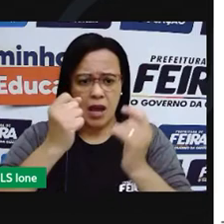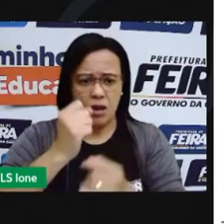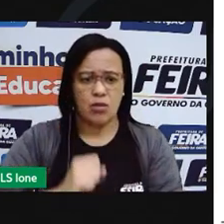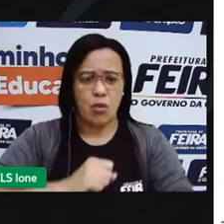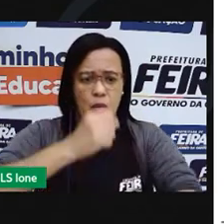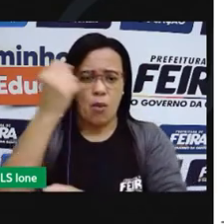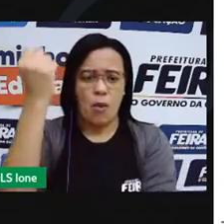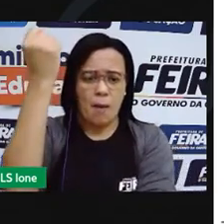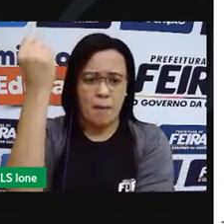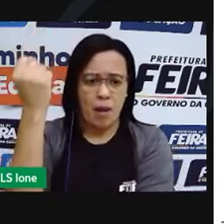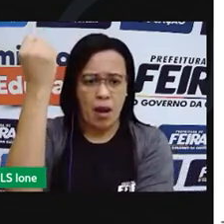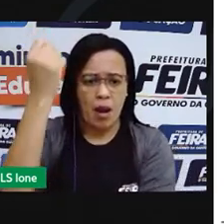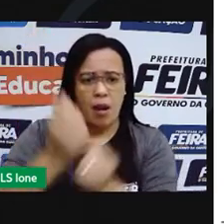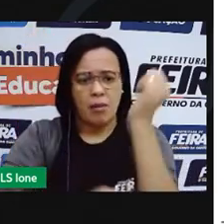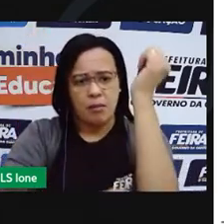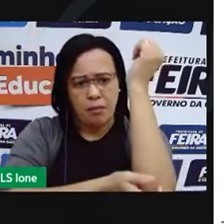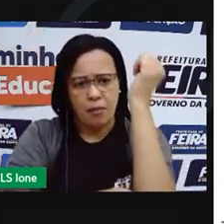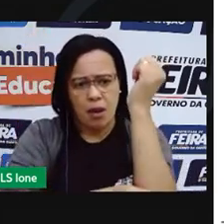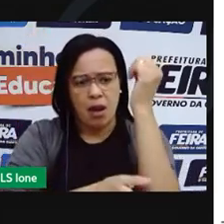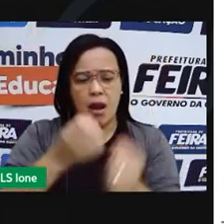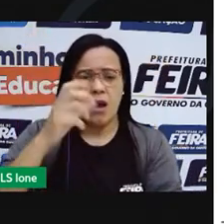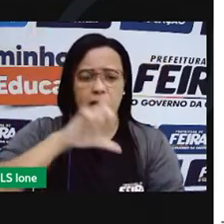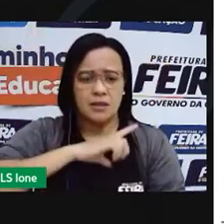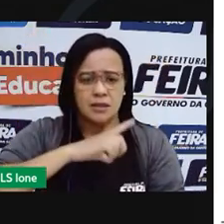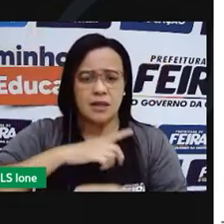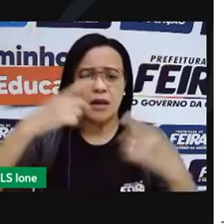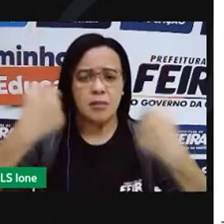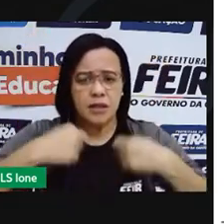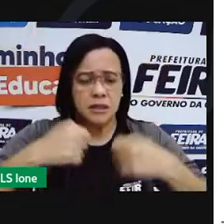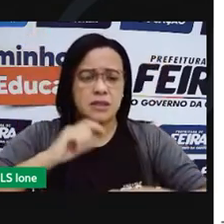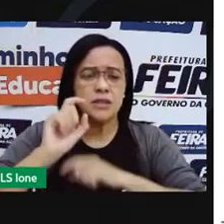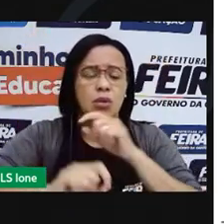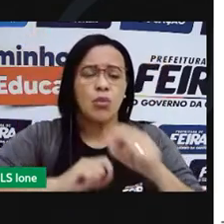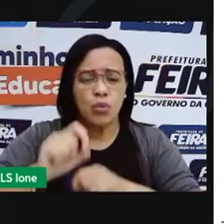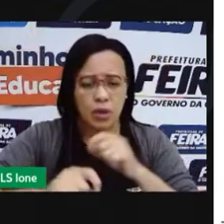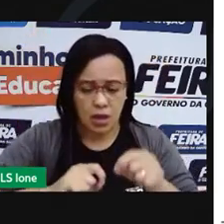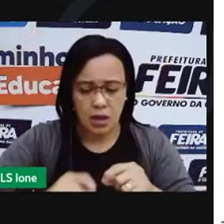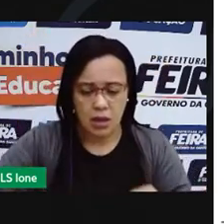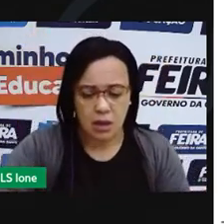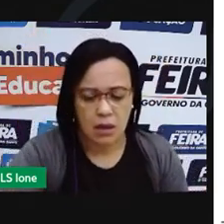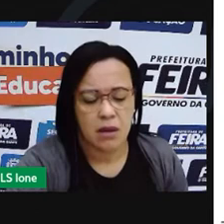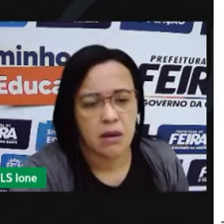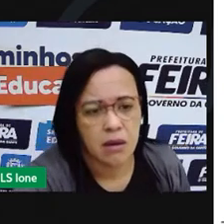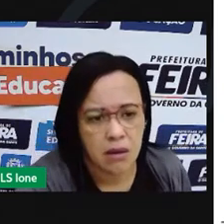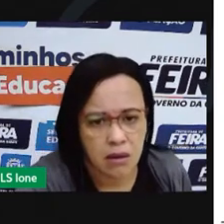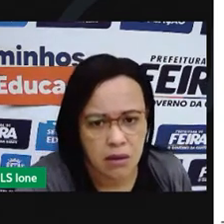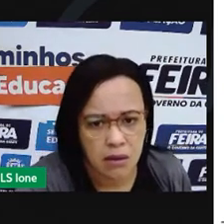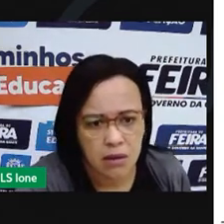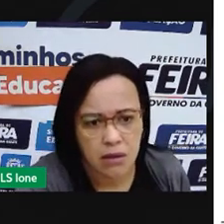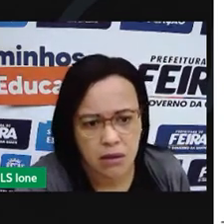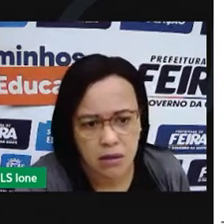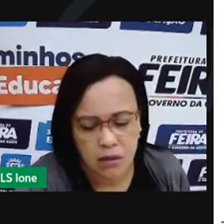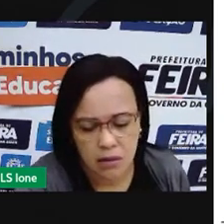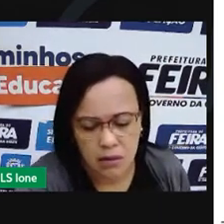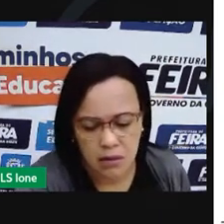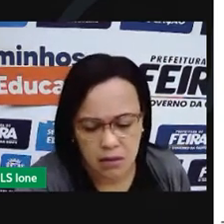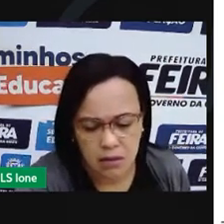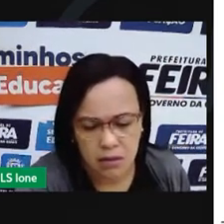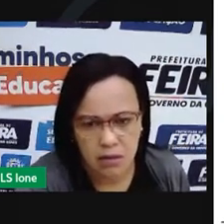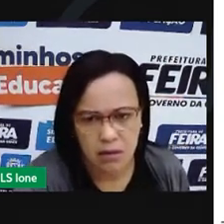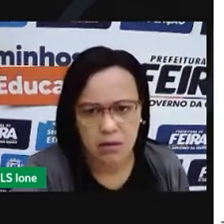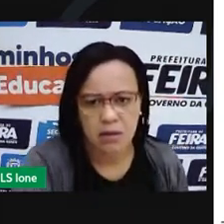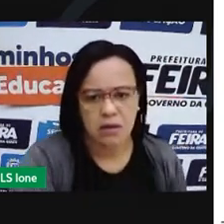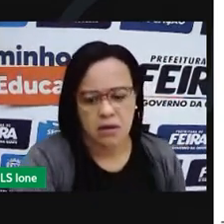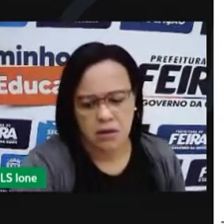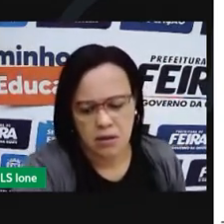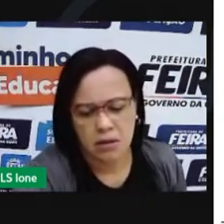é preciso que no âmbito econômico ele gere empregos, desenvolvimento local e seja rentável para você. Já no âmbito